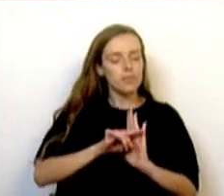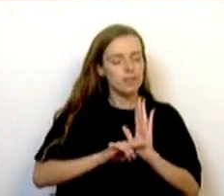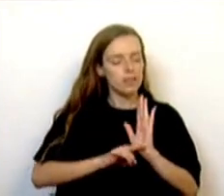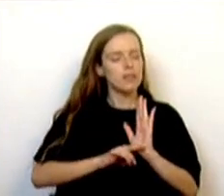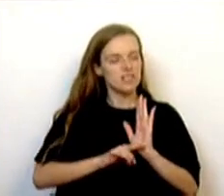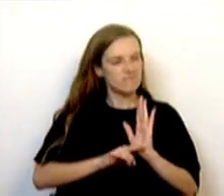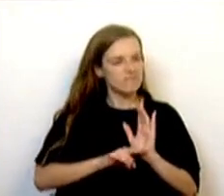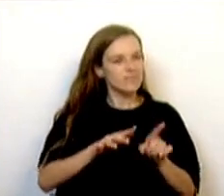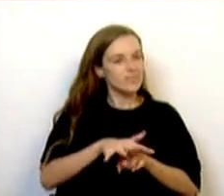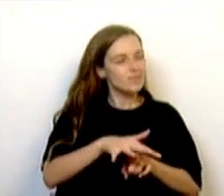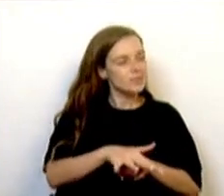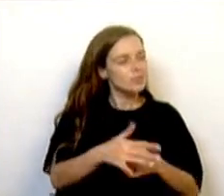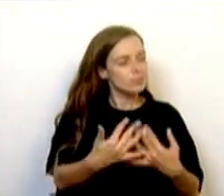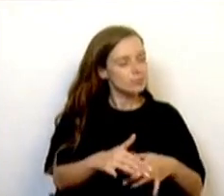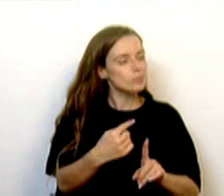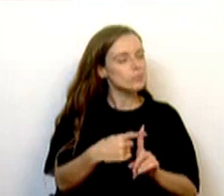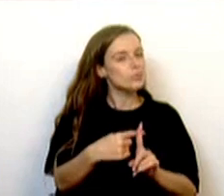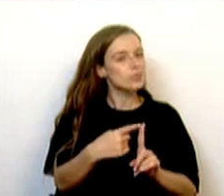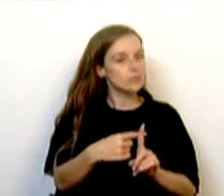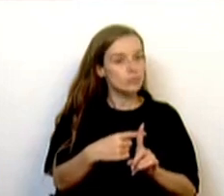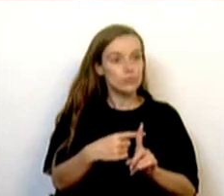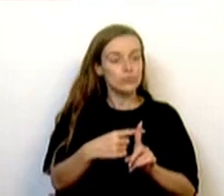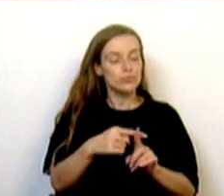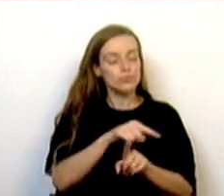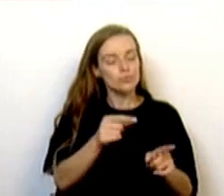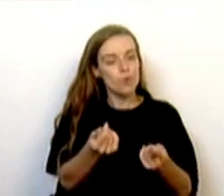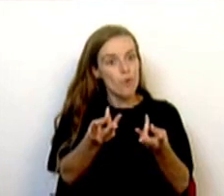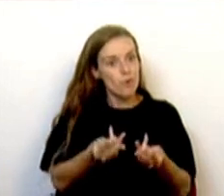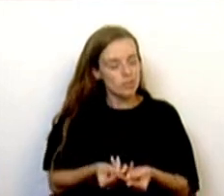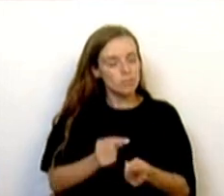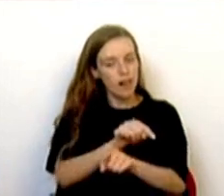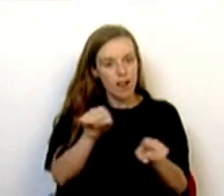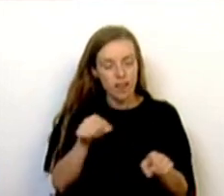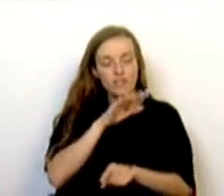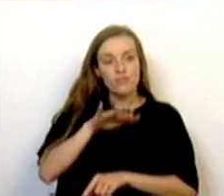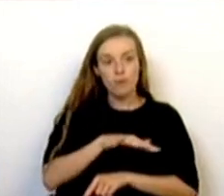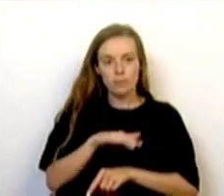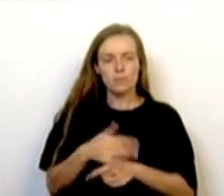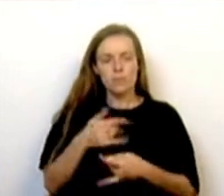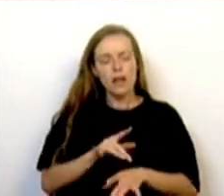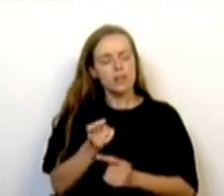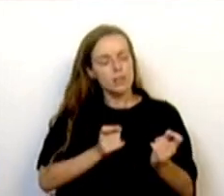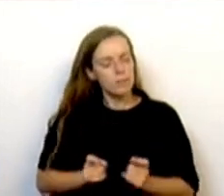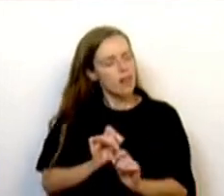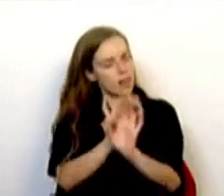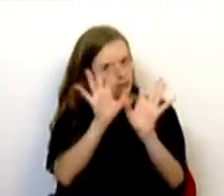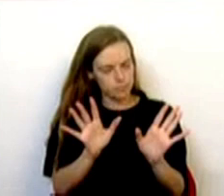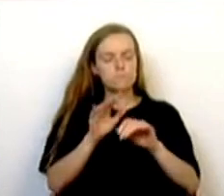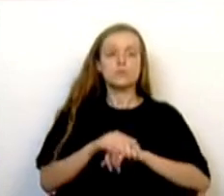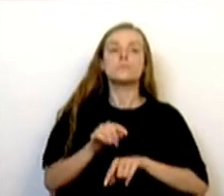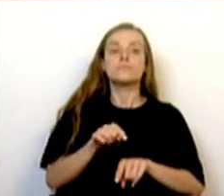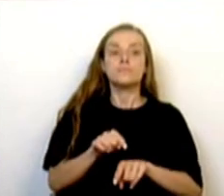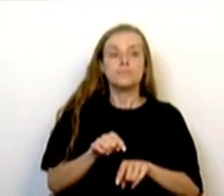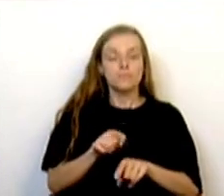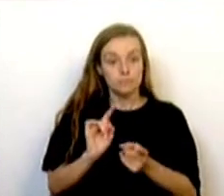financeiros positivos no orçamento das famílias. Mas clarifiquemos o debate. Apesar das iniciativas enviesadas